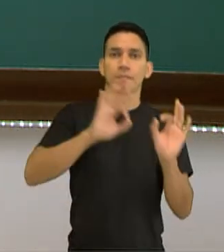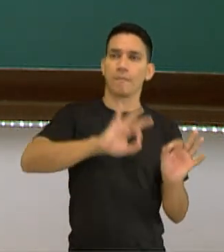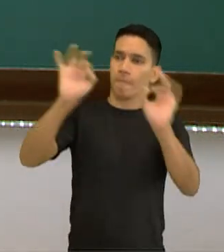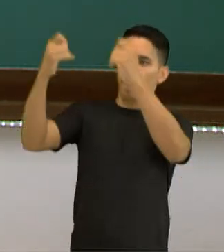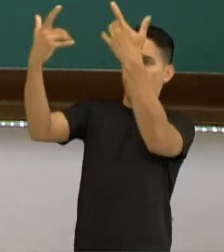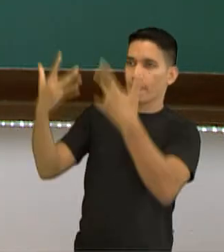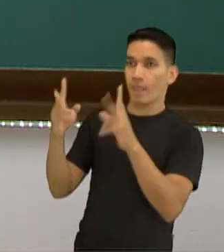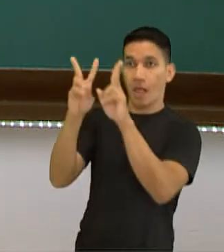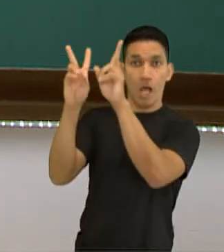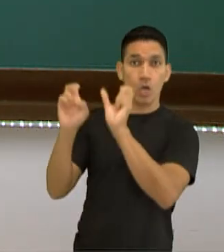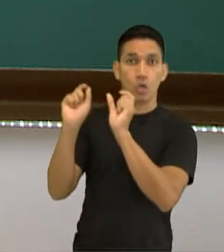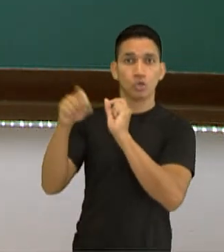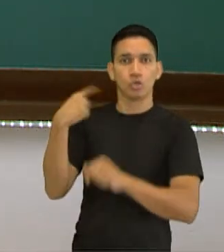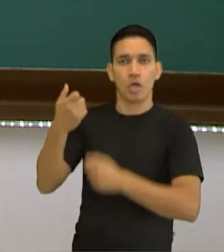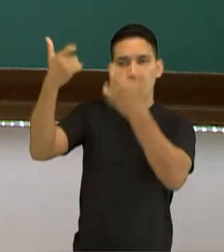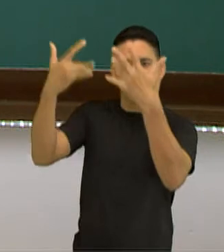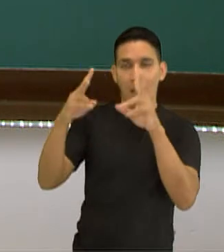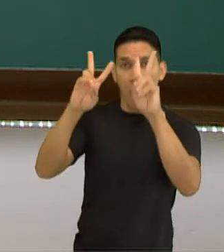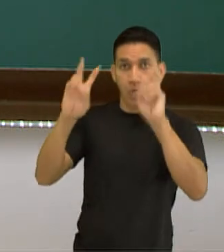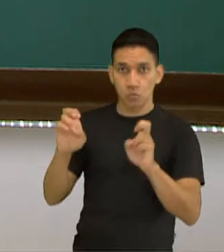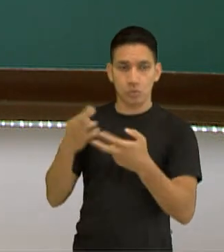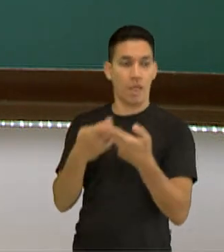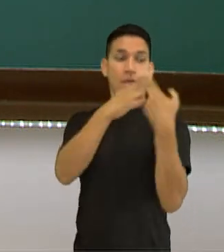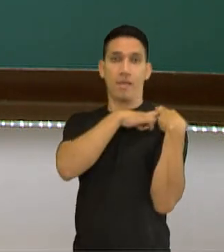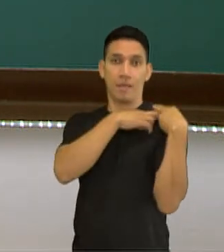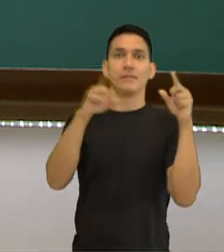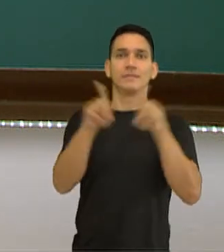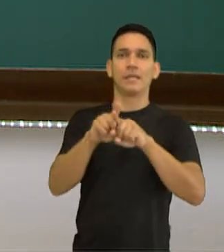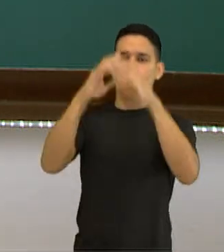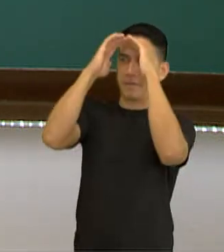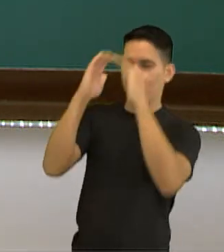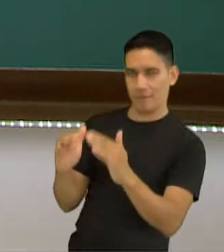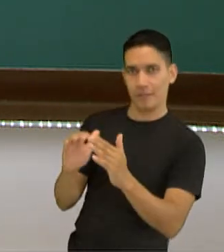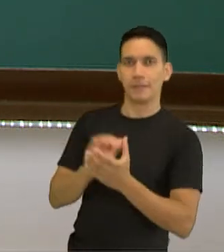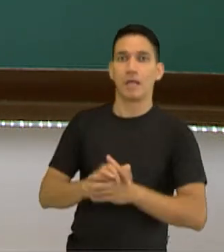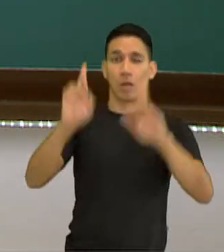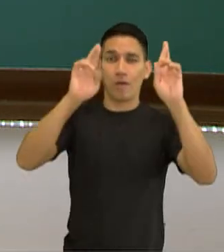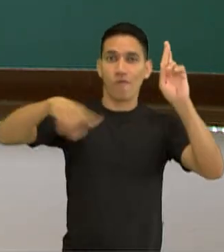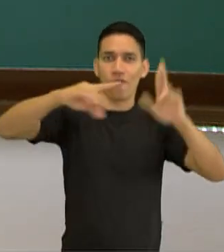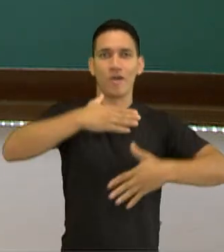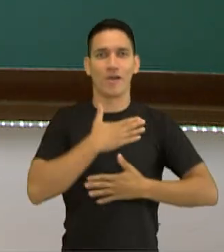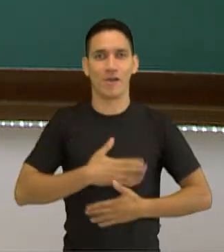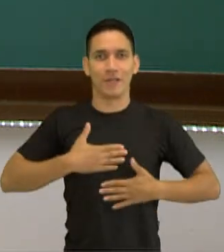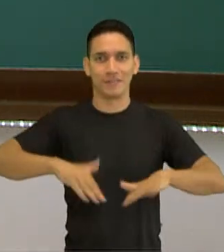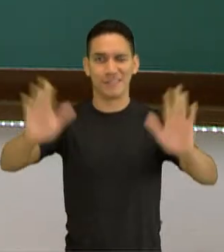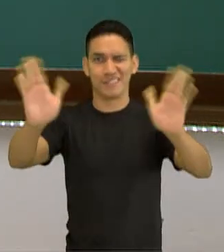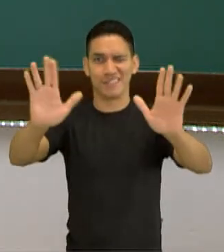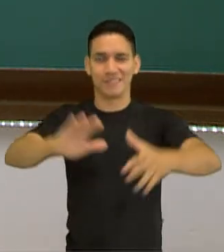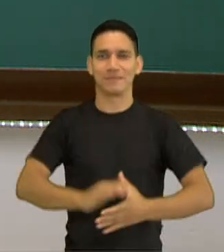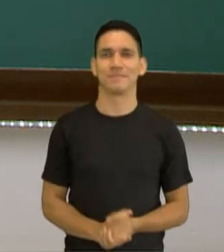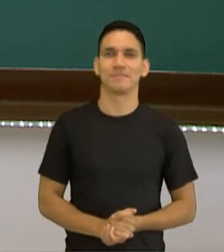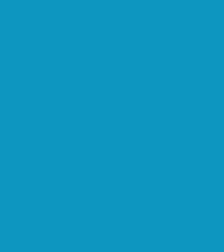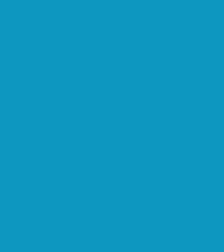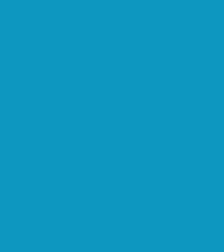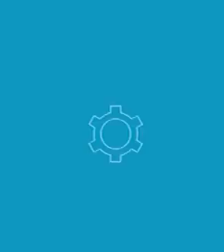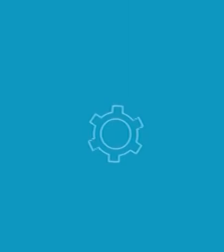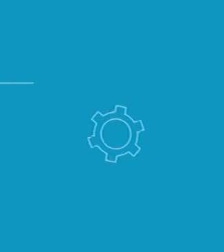vídeo, nós falamos sobre responsabilidade e respeito. Espero que vocês tenham gostado. Até breve!